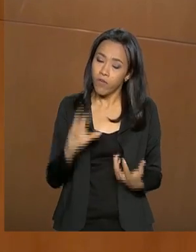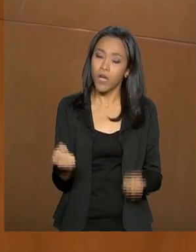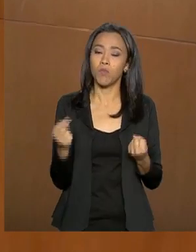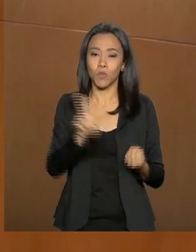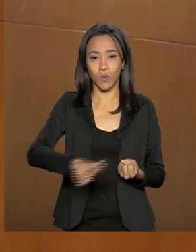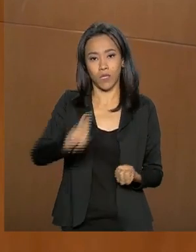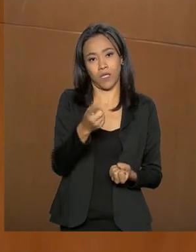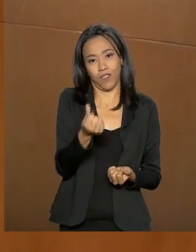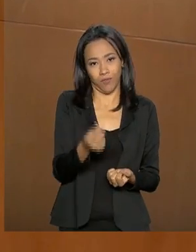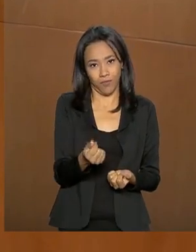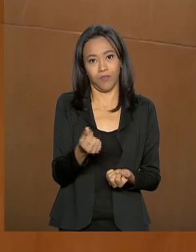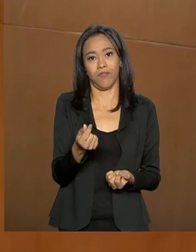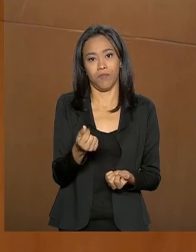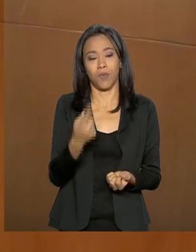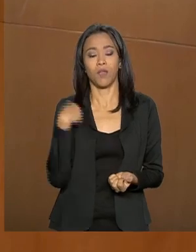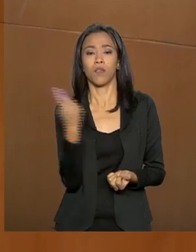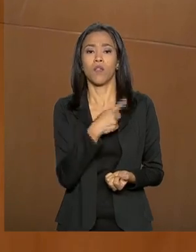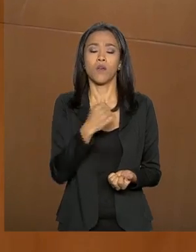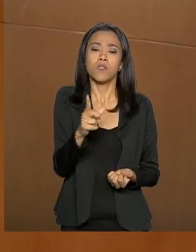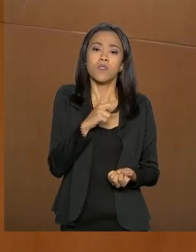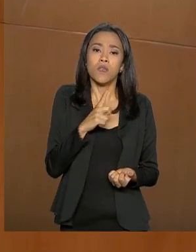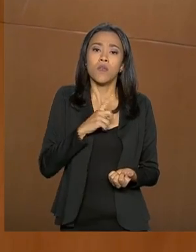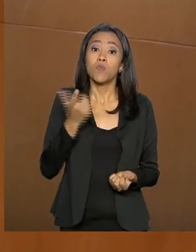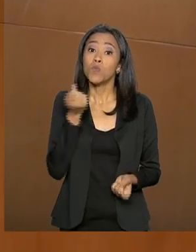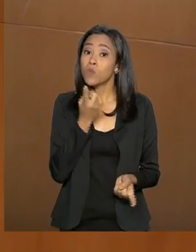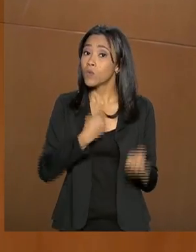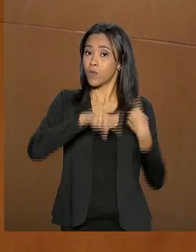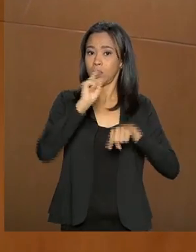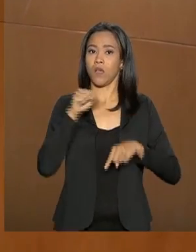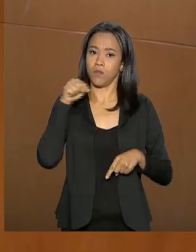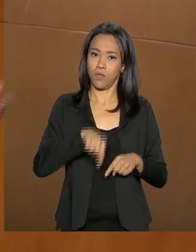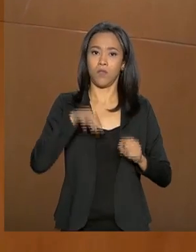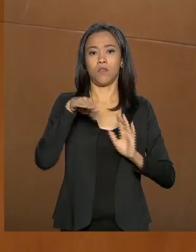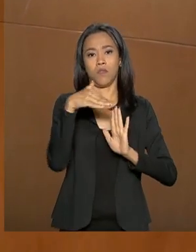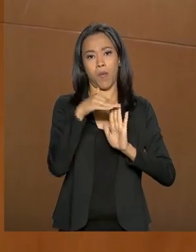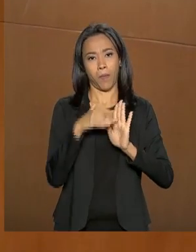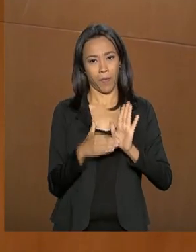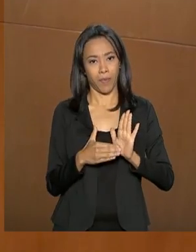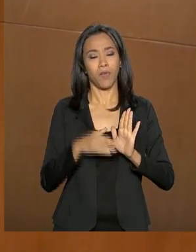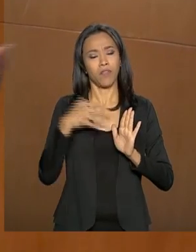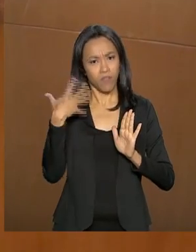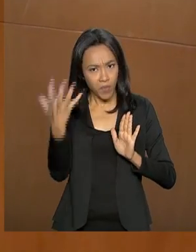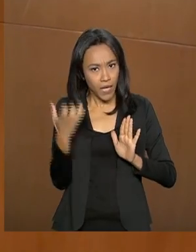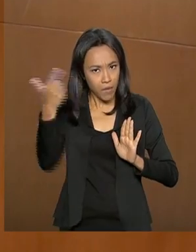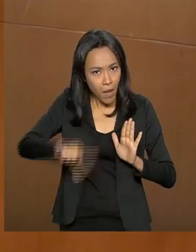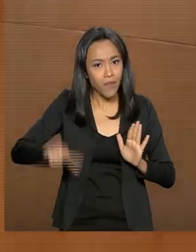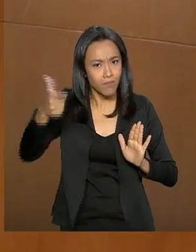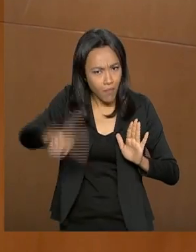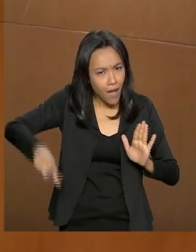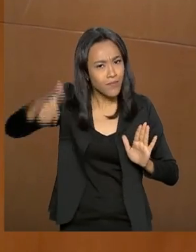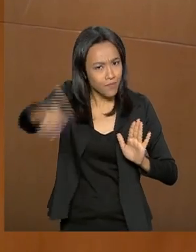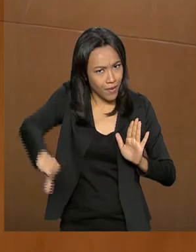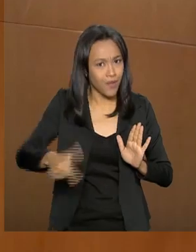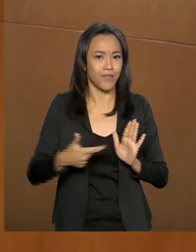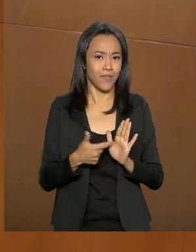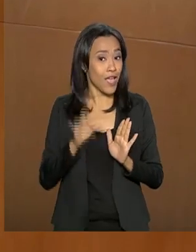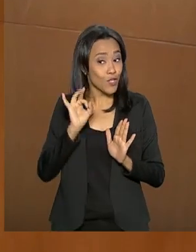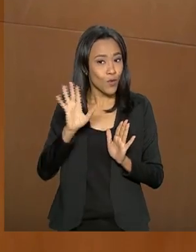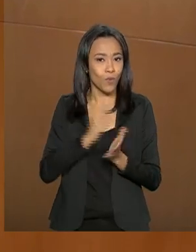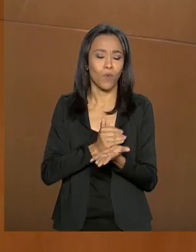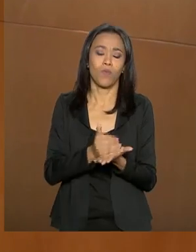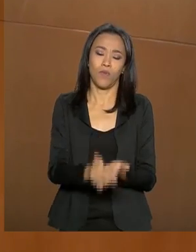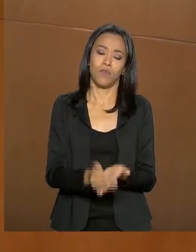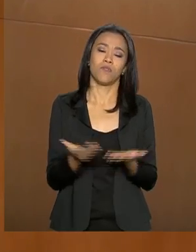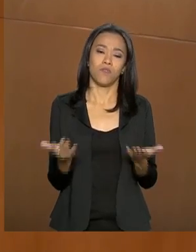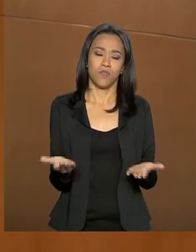possível para que nós tenhamos sucesso nesse programa. Porque nós vamos querer mais, bem mais do que isso. Isso é só o